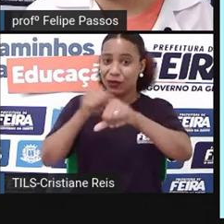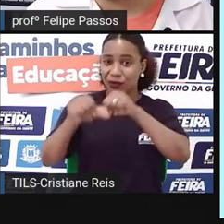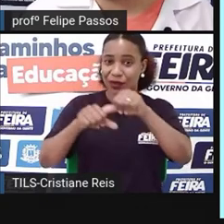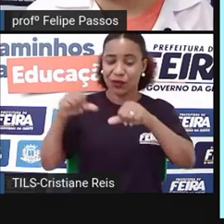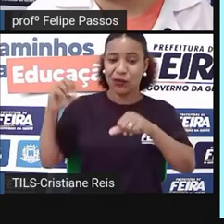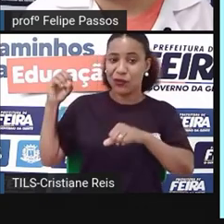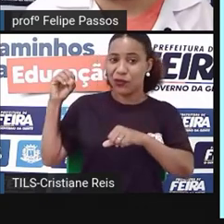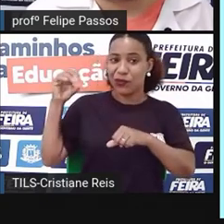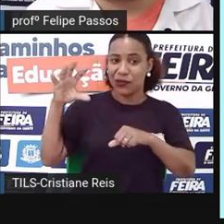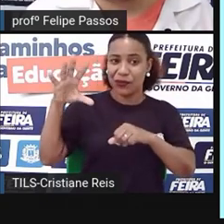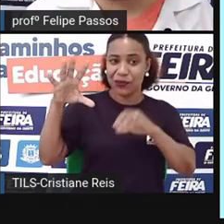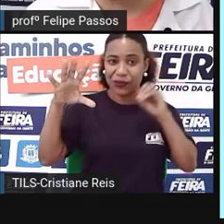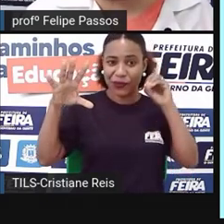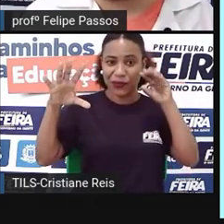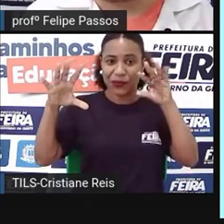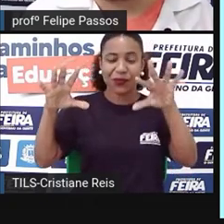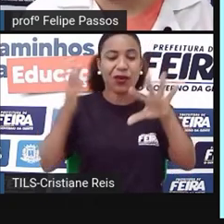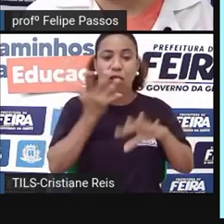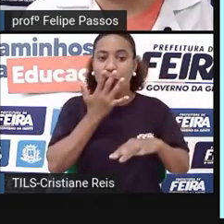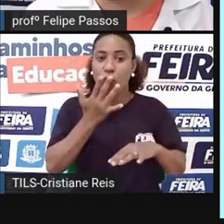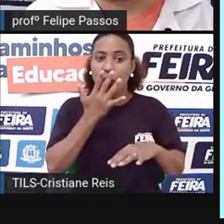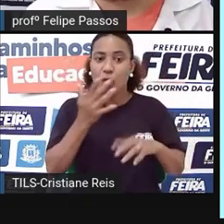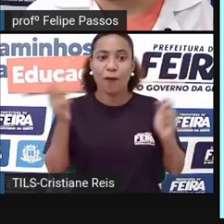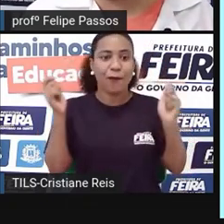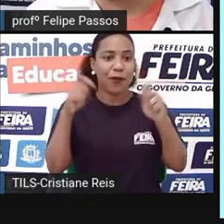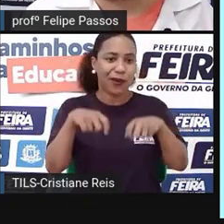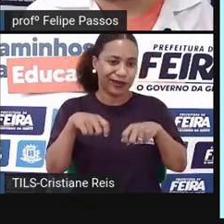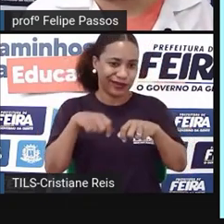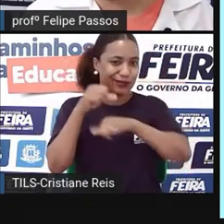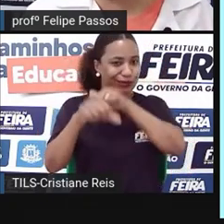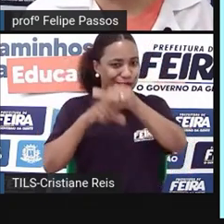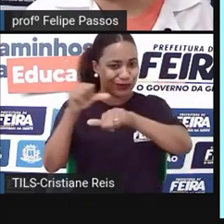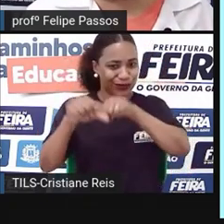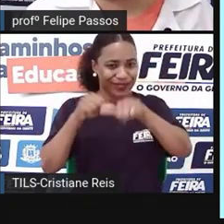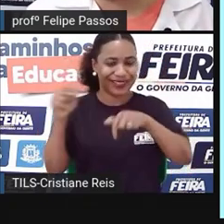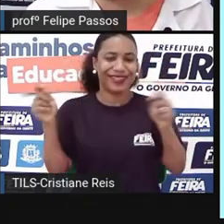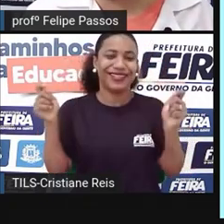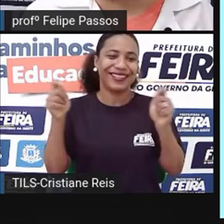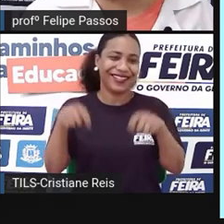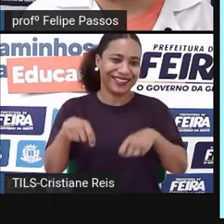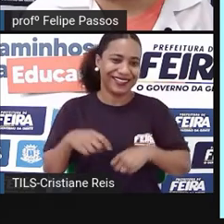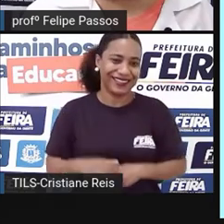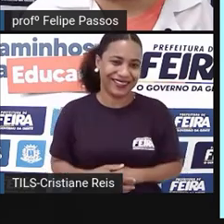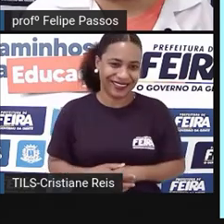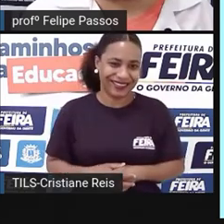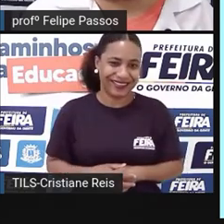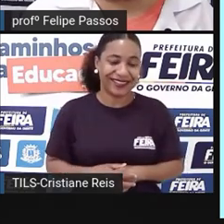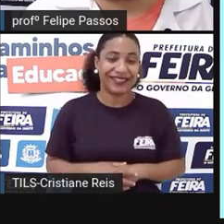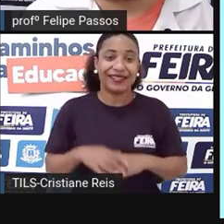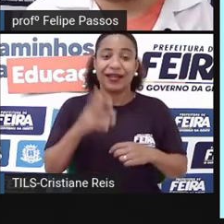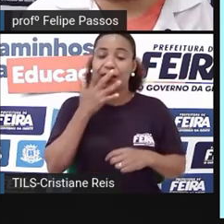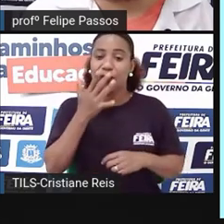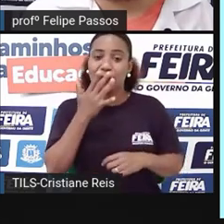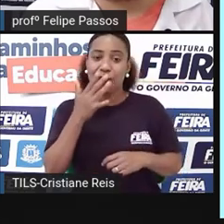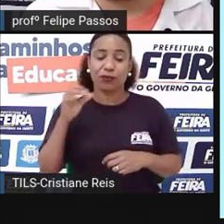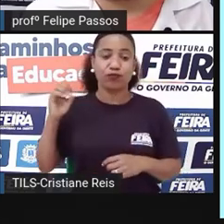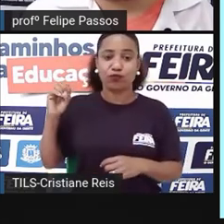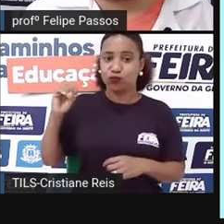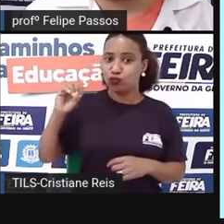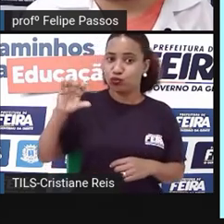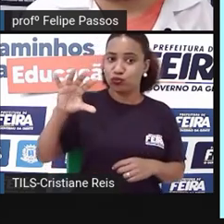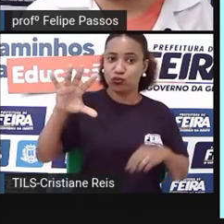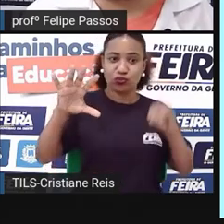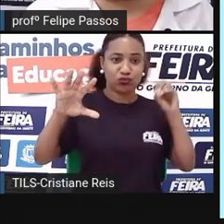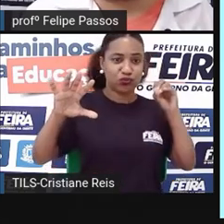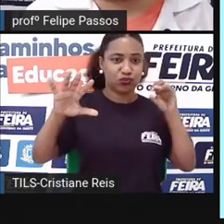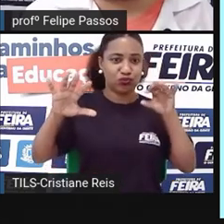coisas, das cores. Não existe uma cor. A gente vê a cor projetada no fundo que vai dar a sua cor. A